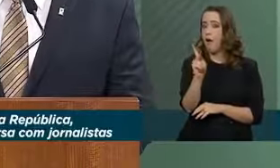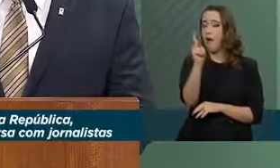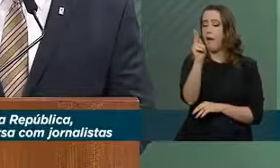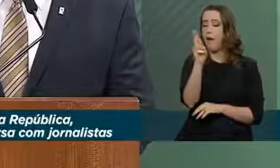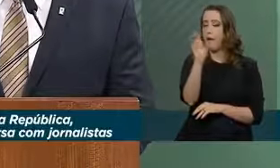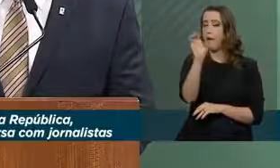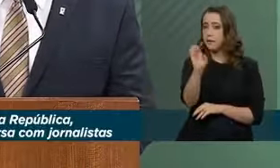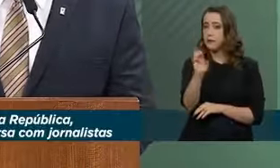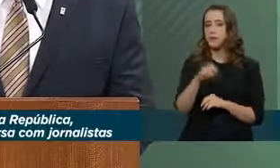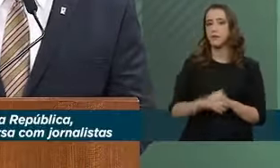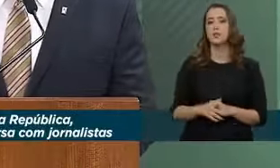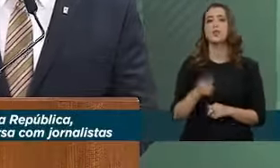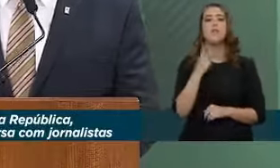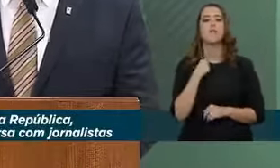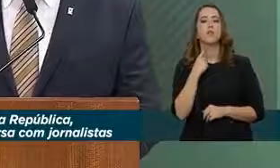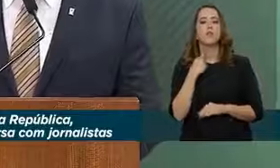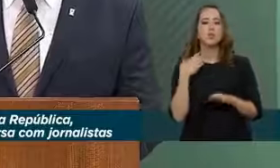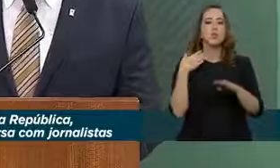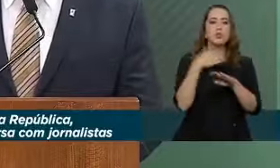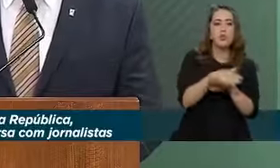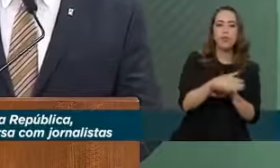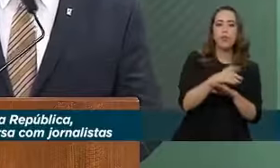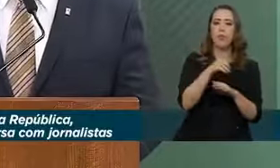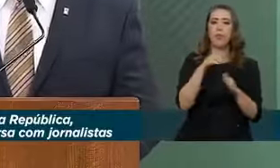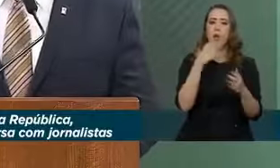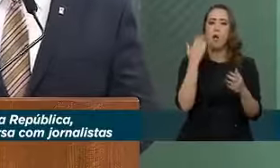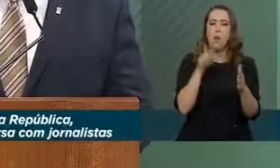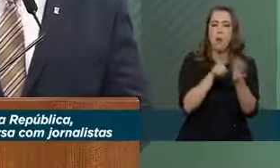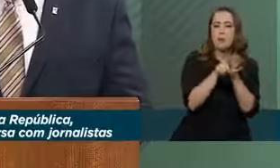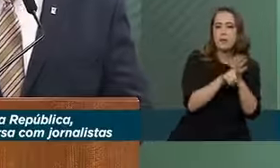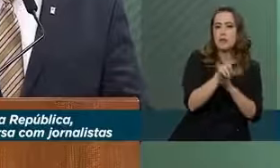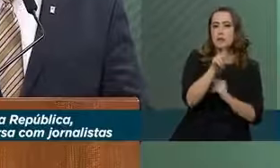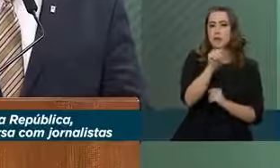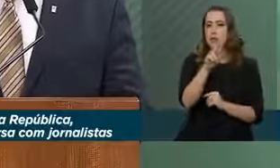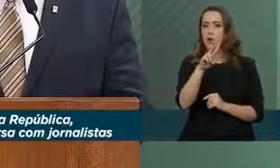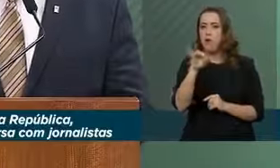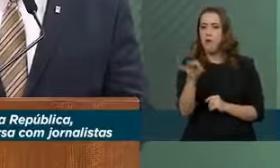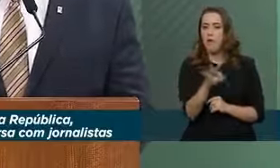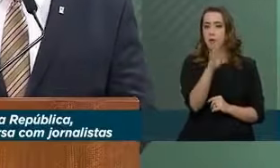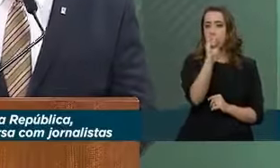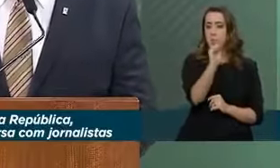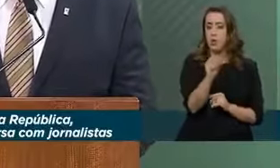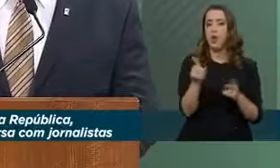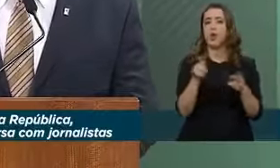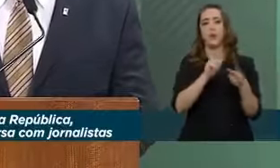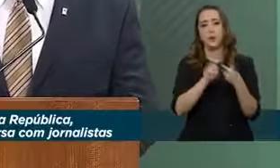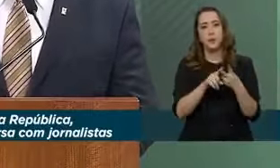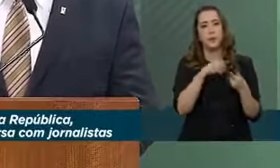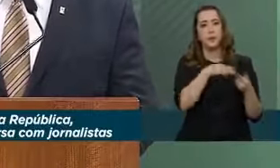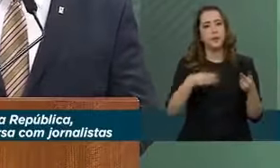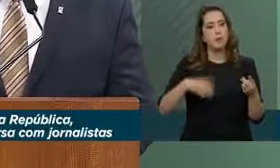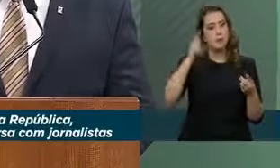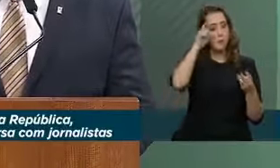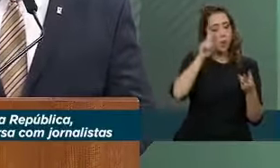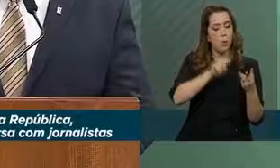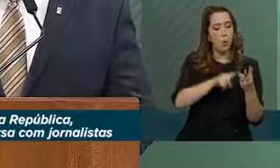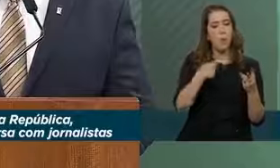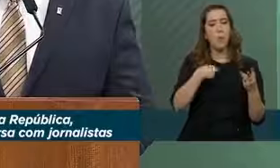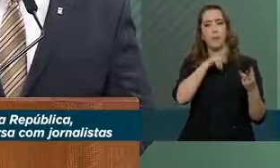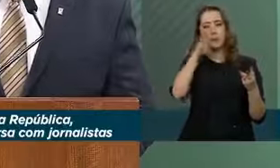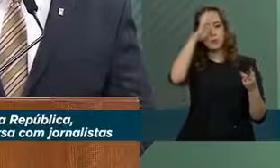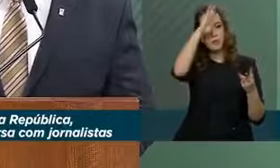abre aspas, a intenção de atingir a Lava Jato, o ministro Sérgio Moro, atingir a minha pessoa, tentar